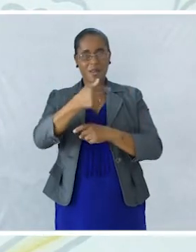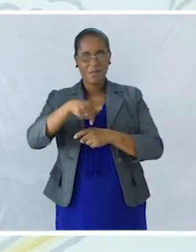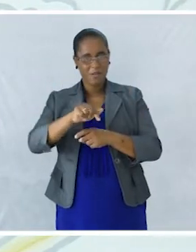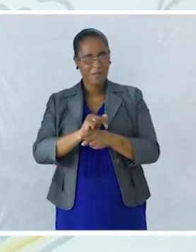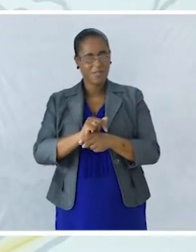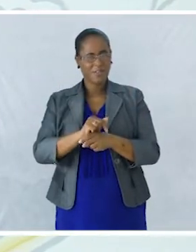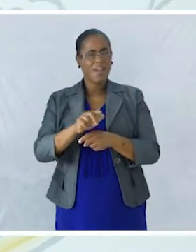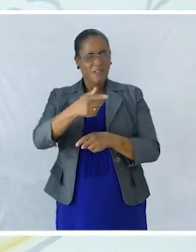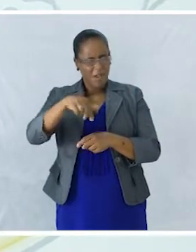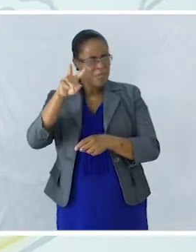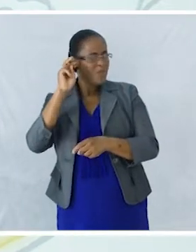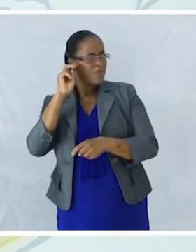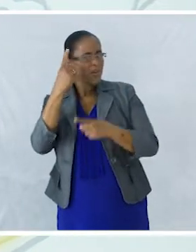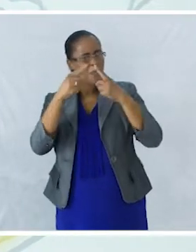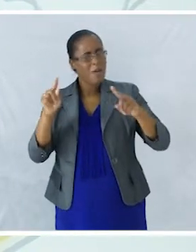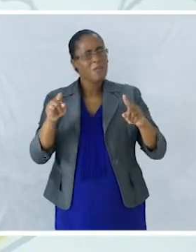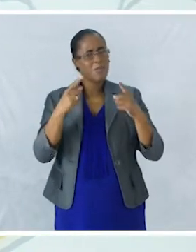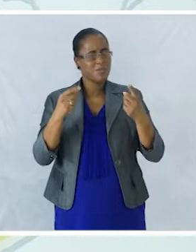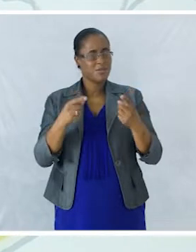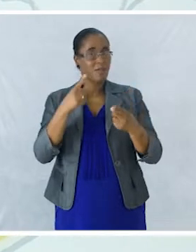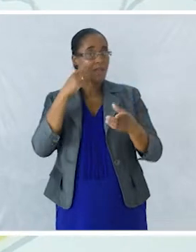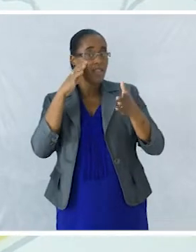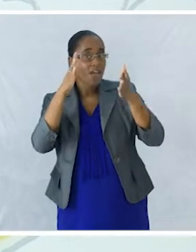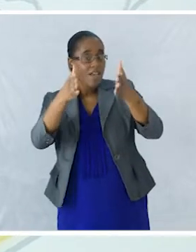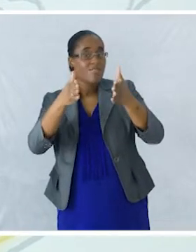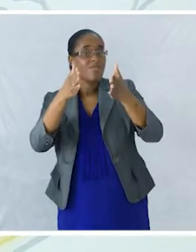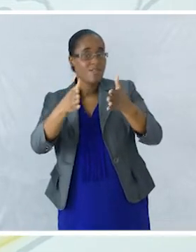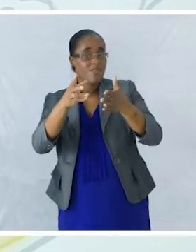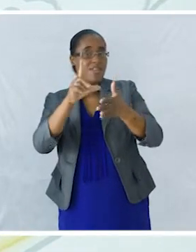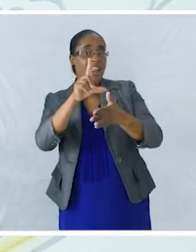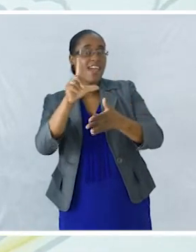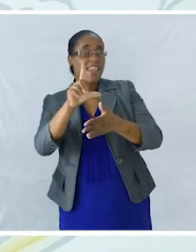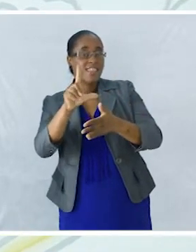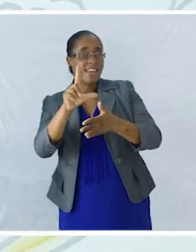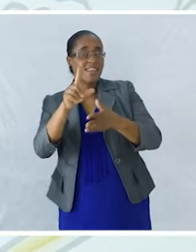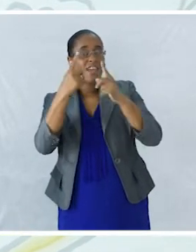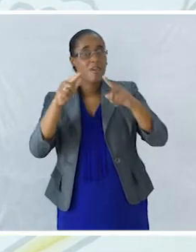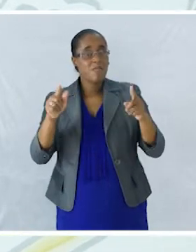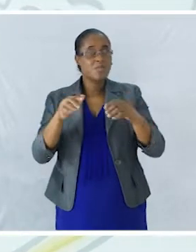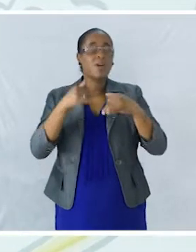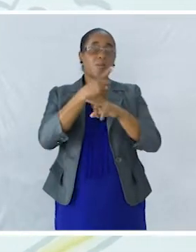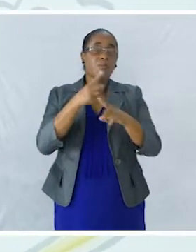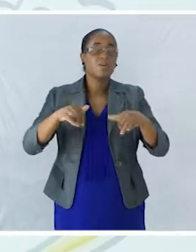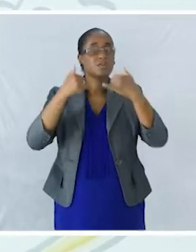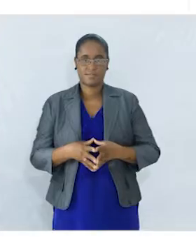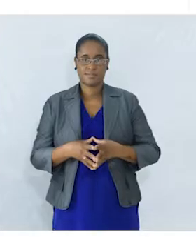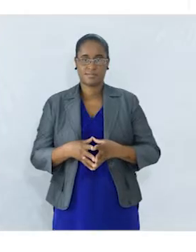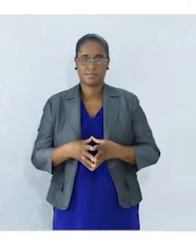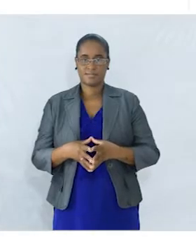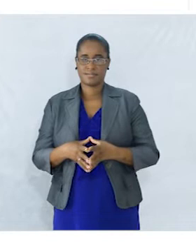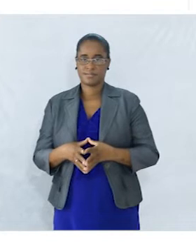ouvir uma música. E fiquem atentos na letra da música que depois vamos conversar sobre isso.